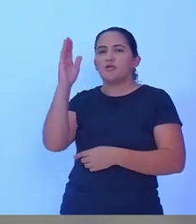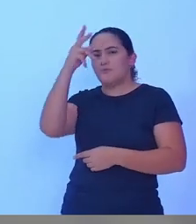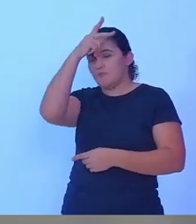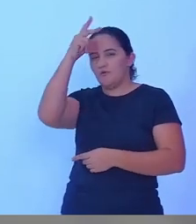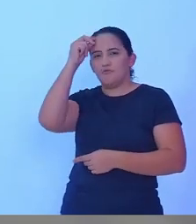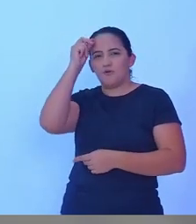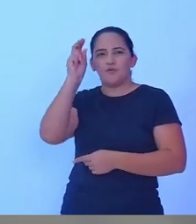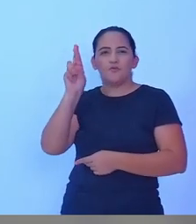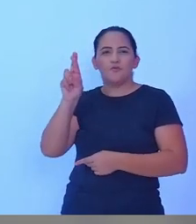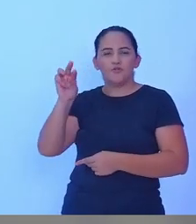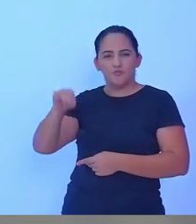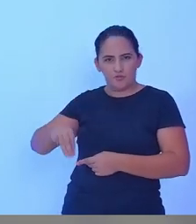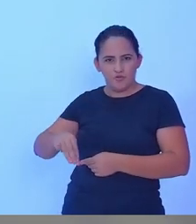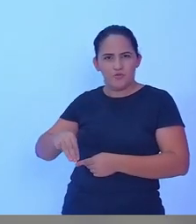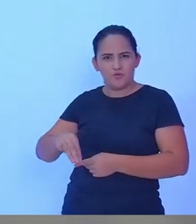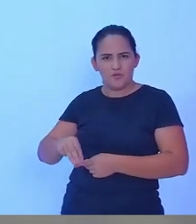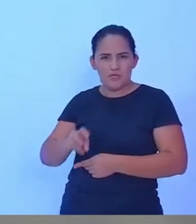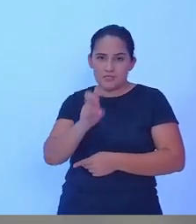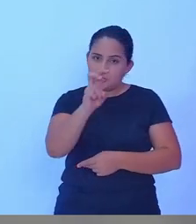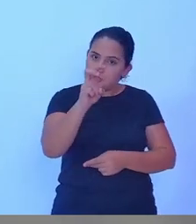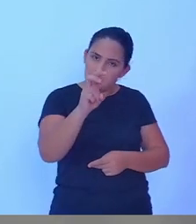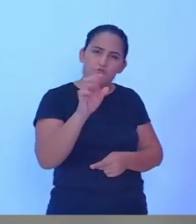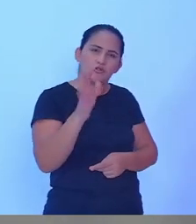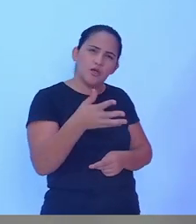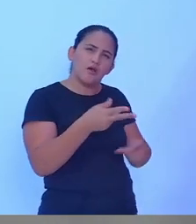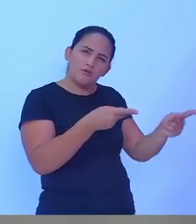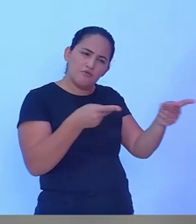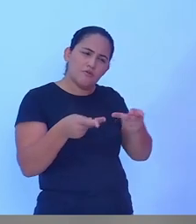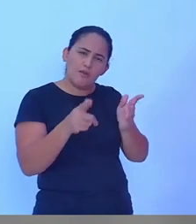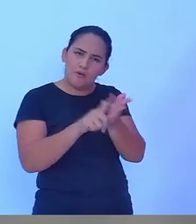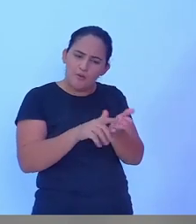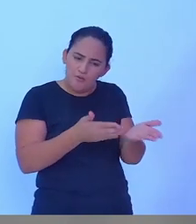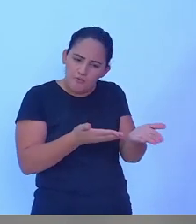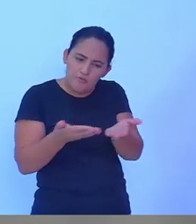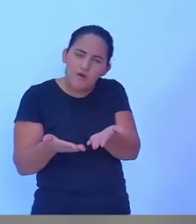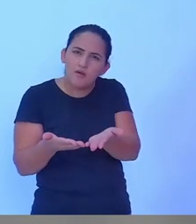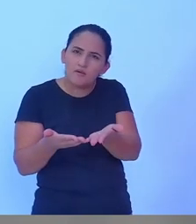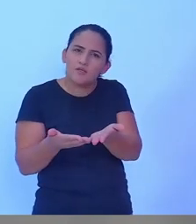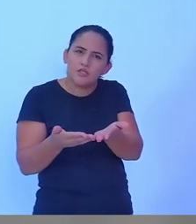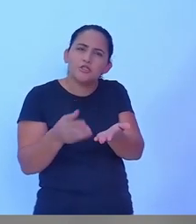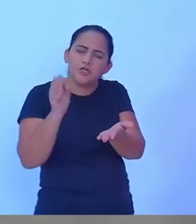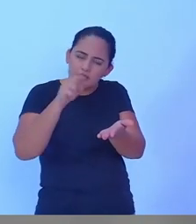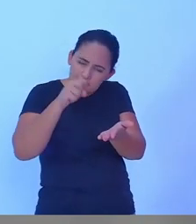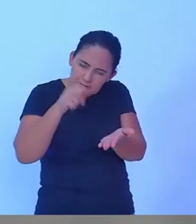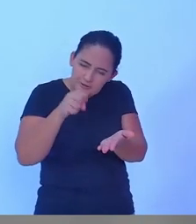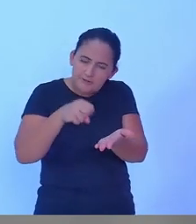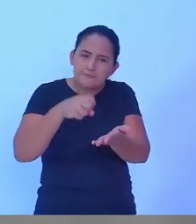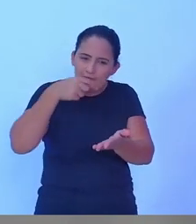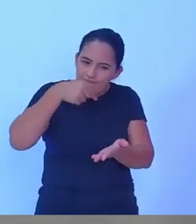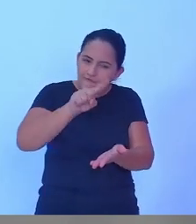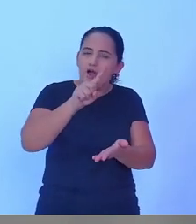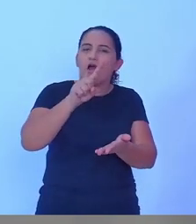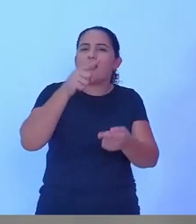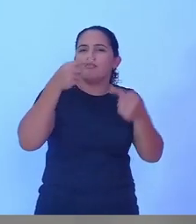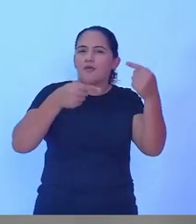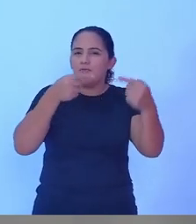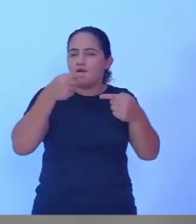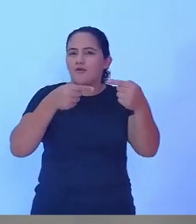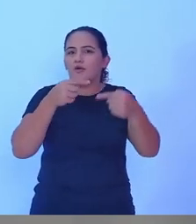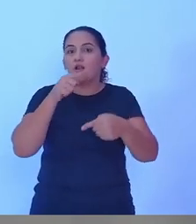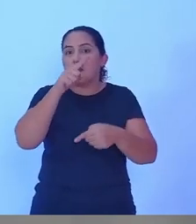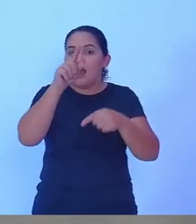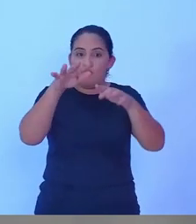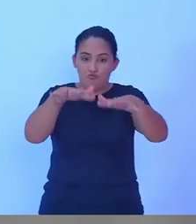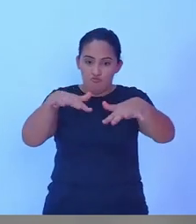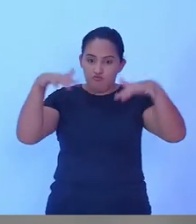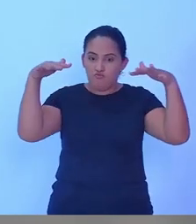Rúlio de Moura lembrando que os 5 foram convidados e os 5 confirmaram a presença isso vai ser lá no auditório do